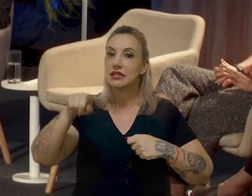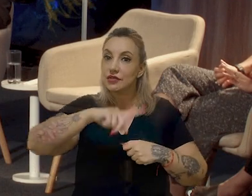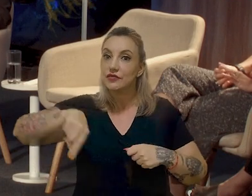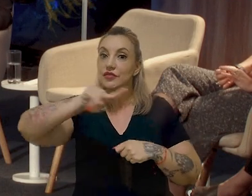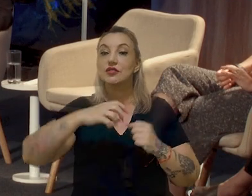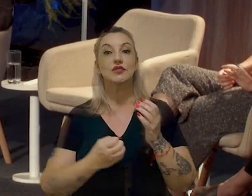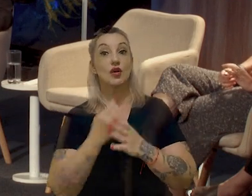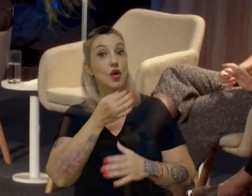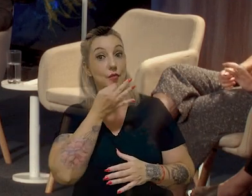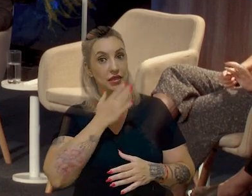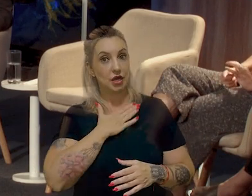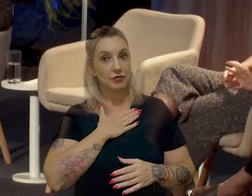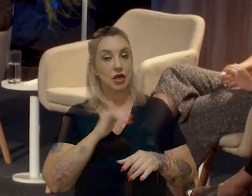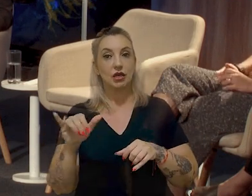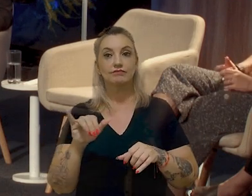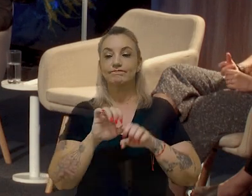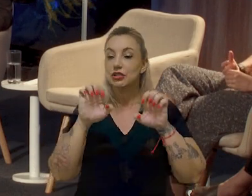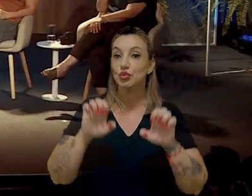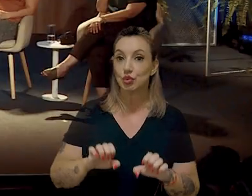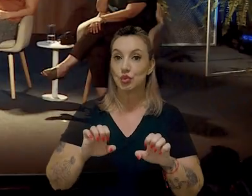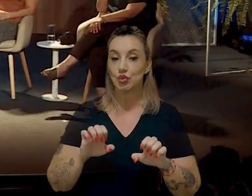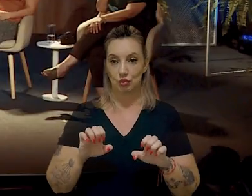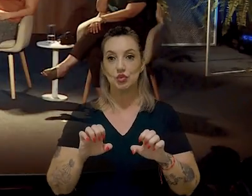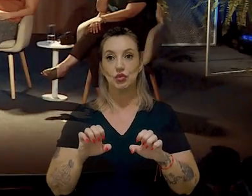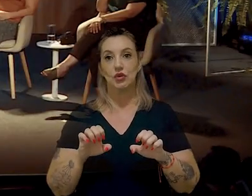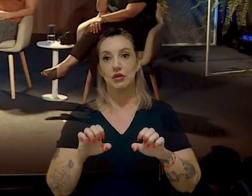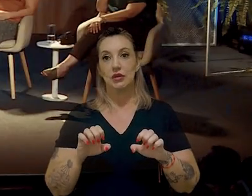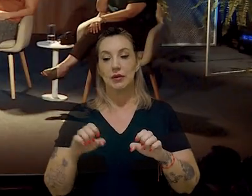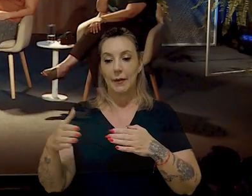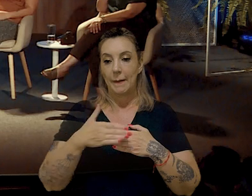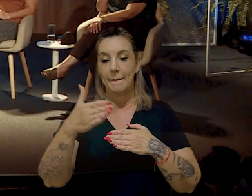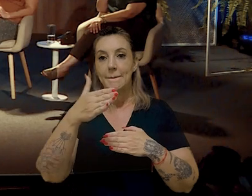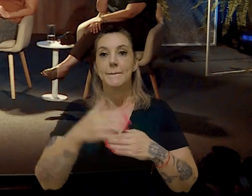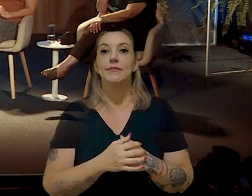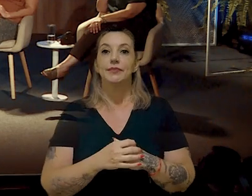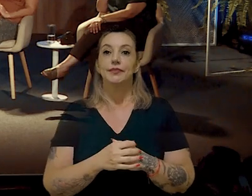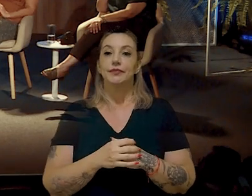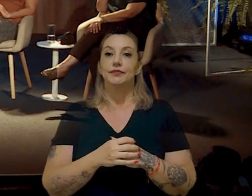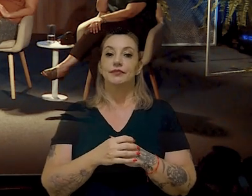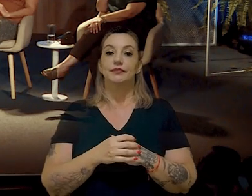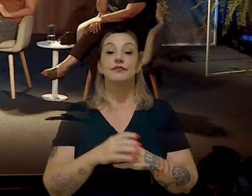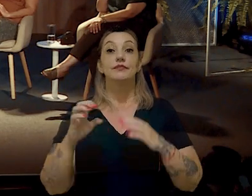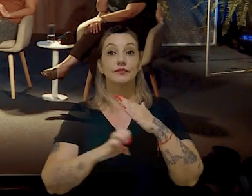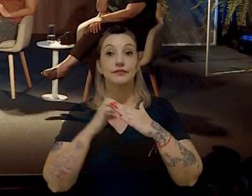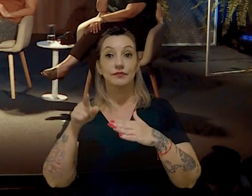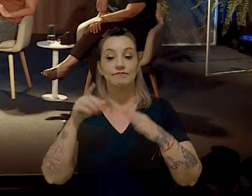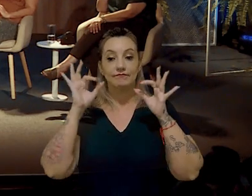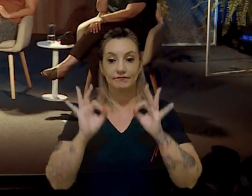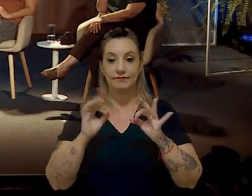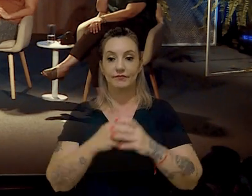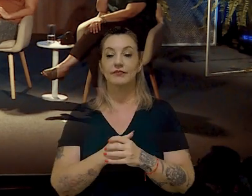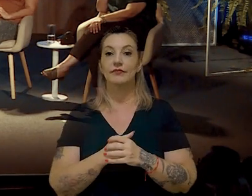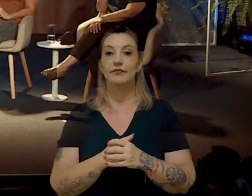criem, na minha opinião, uma estrutura que perpassa, transversal, a companhia, para você, de fato,